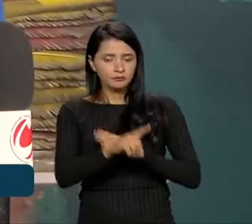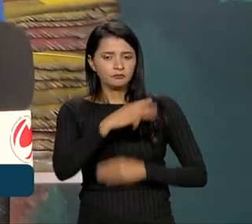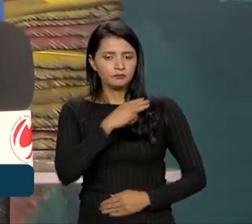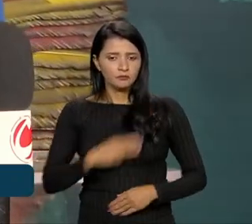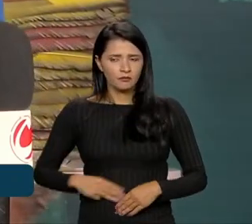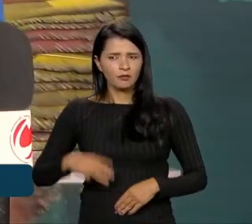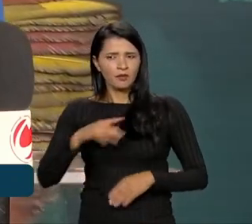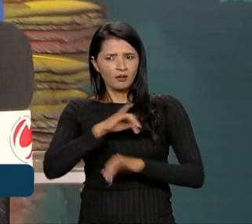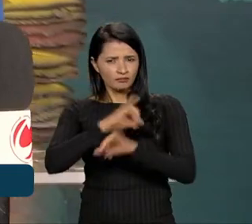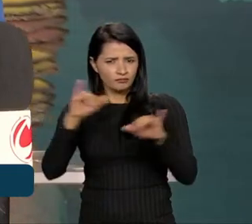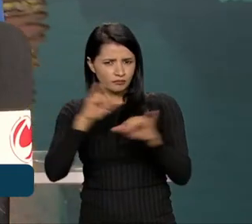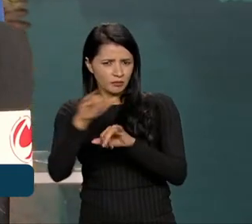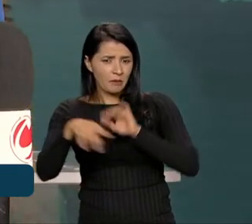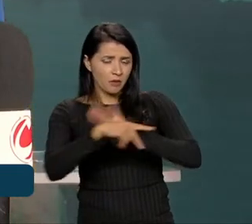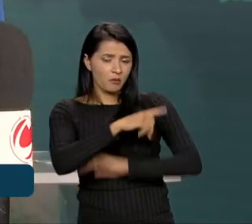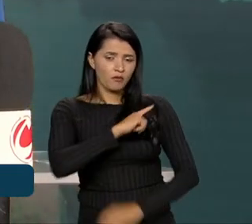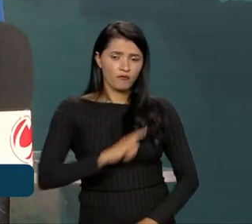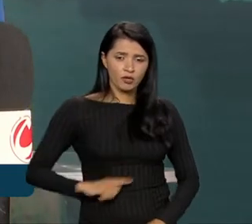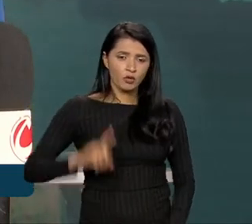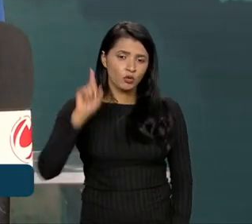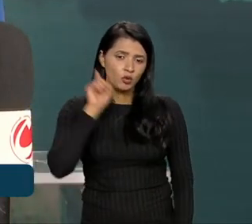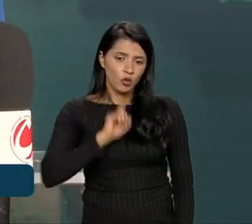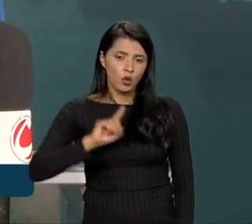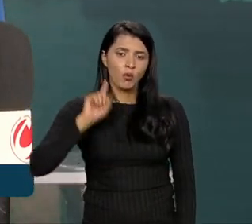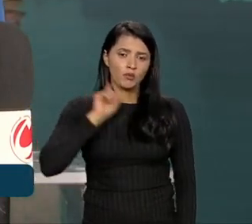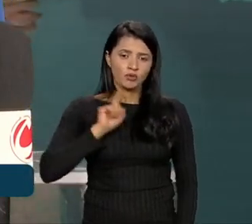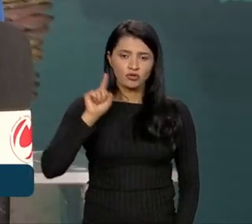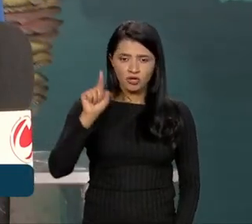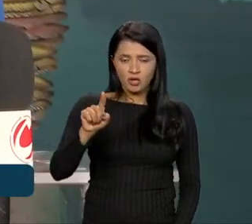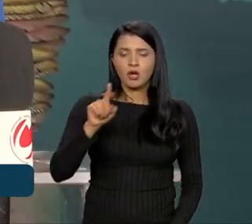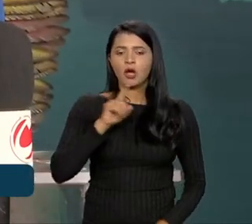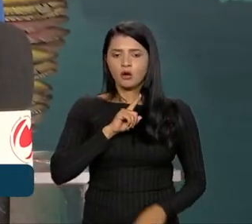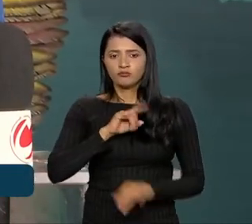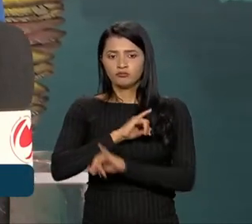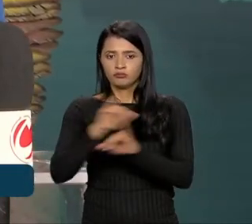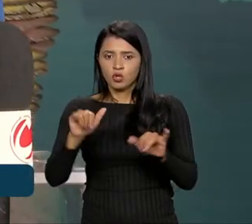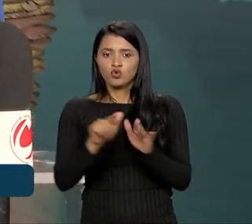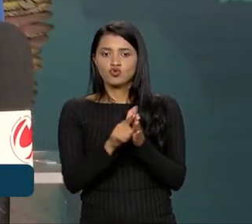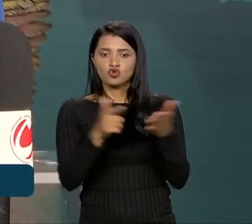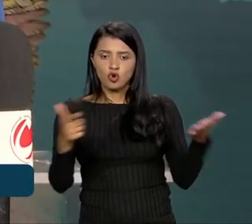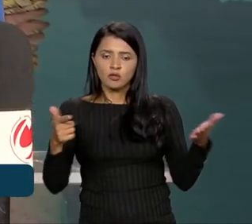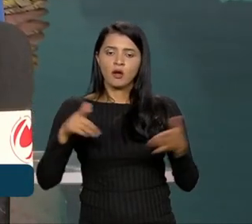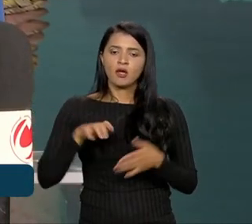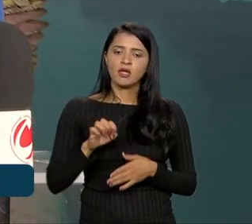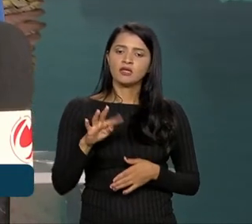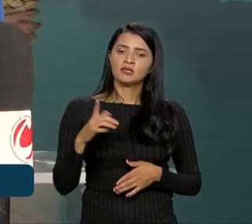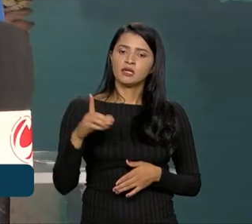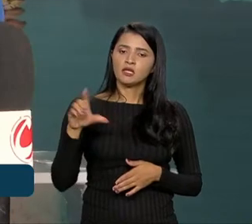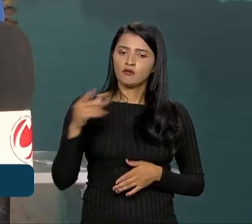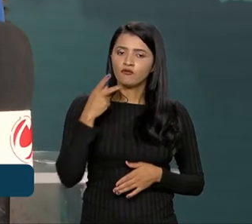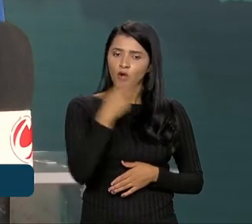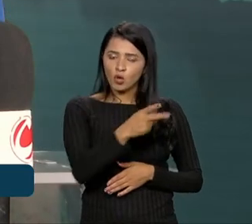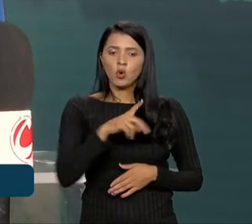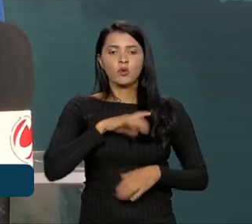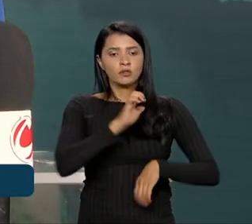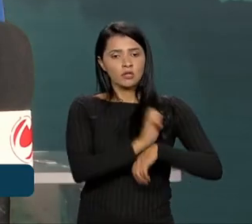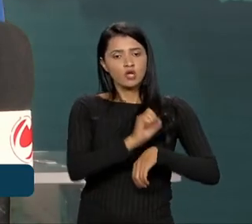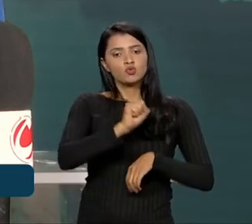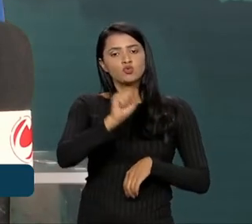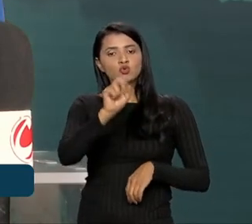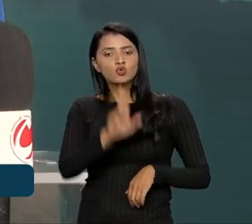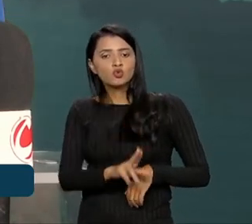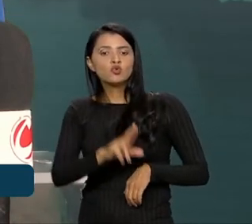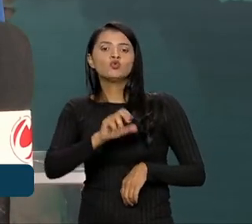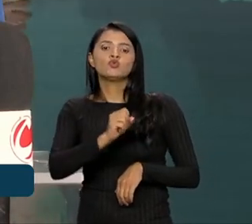repetindo muito uma declaração do governador de Minas Gerais, o Meusena, em uma entrevista ao jornal Estadão. Ele disse que os estados do sul e sudeste têm que